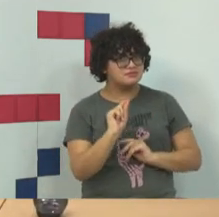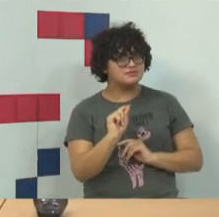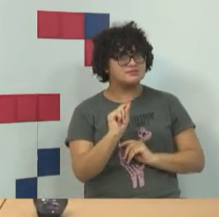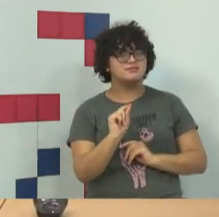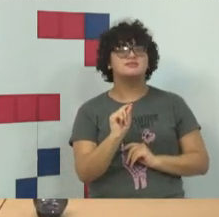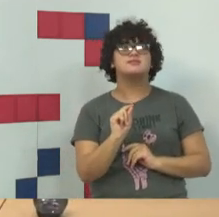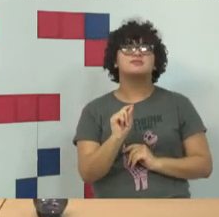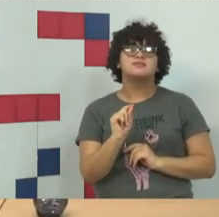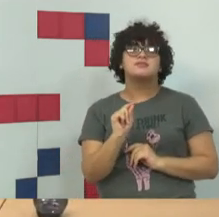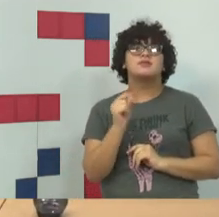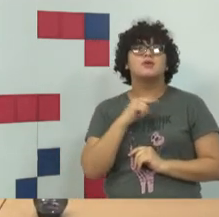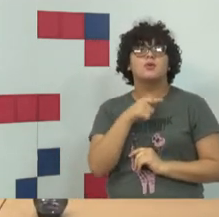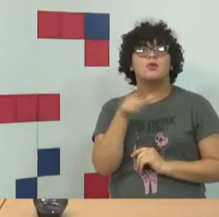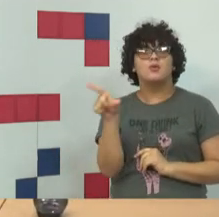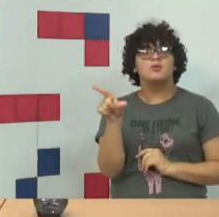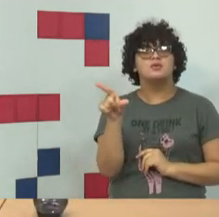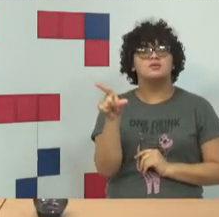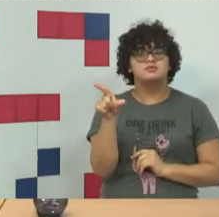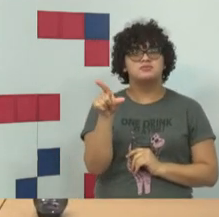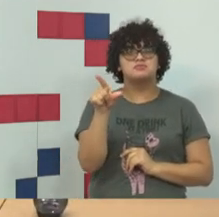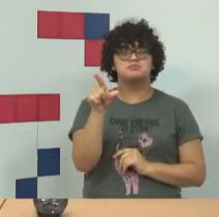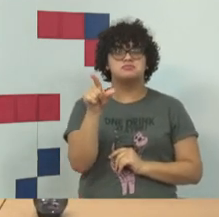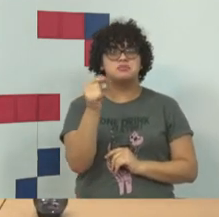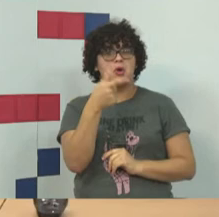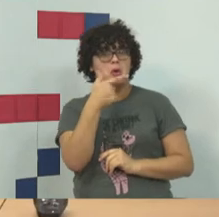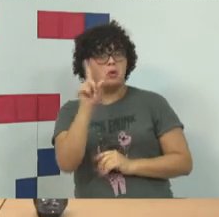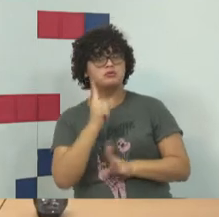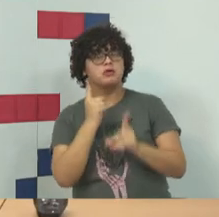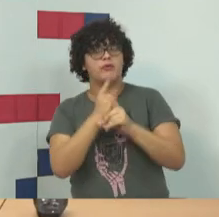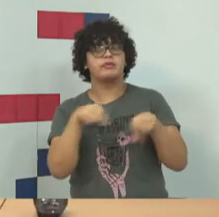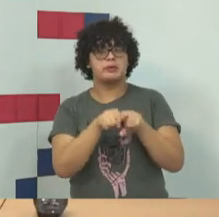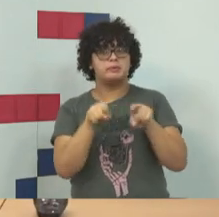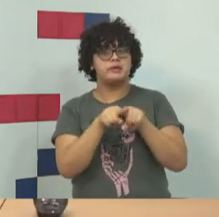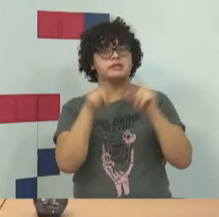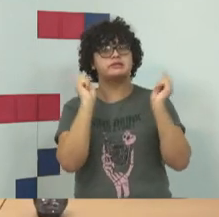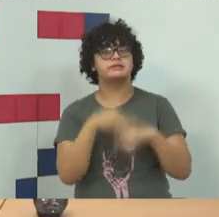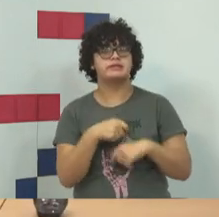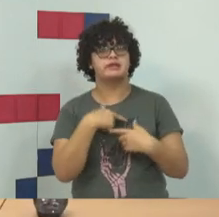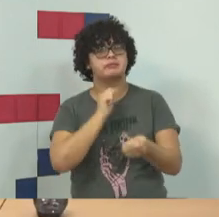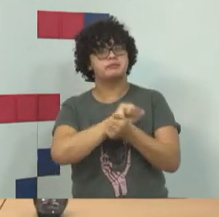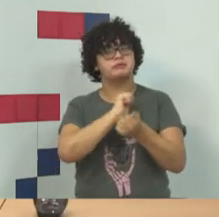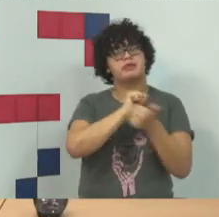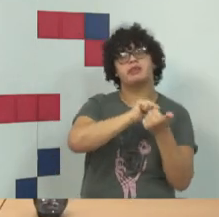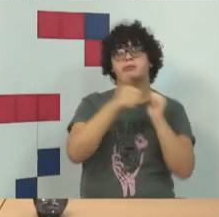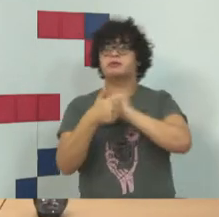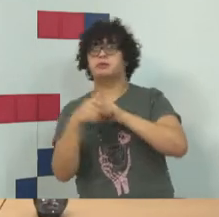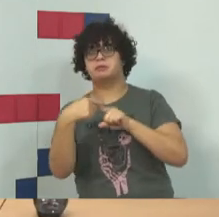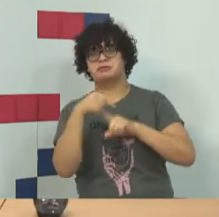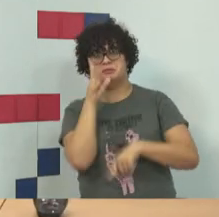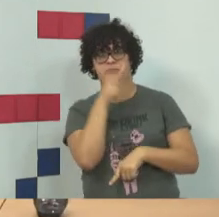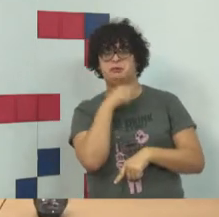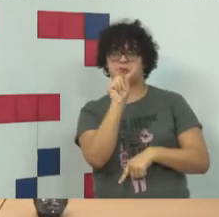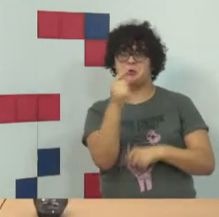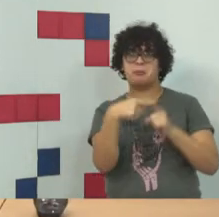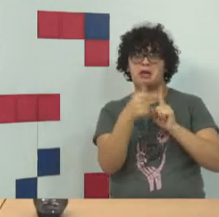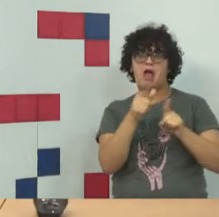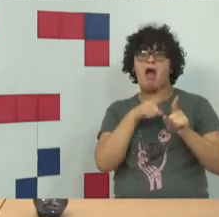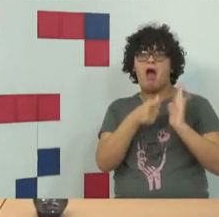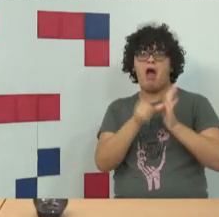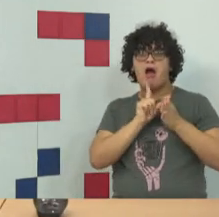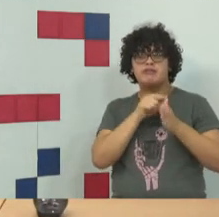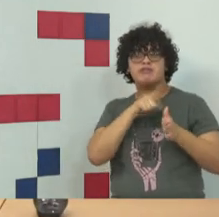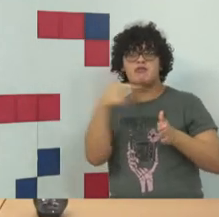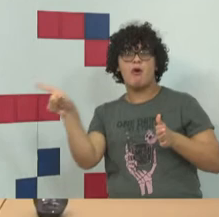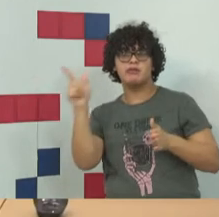outra palestra, um outro encontro, e nós tivemos que adaptar e demoramos um pouquinho. Espero que não tenham